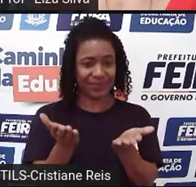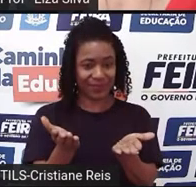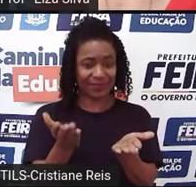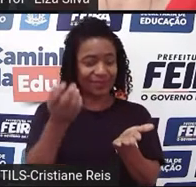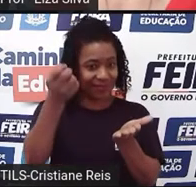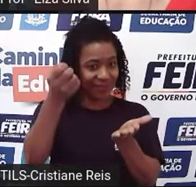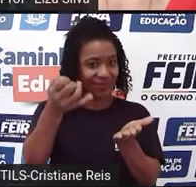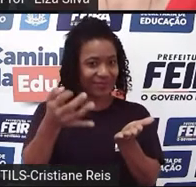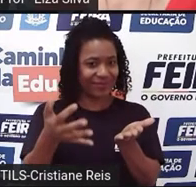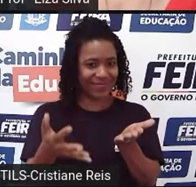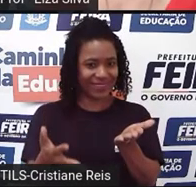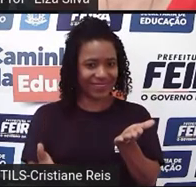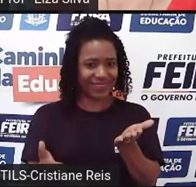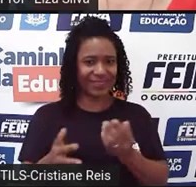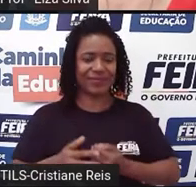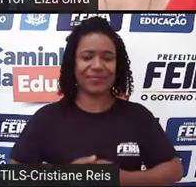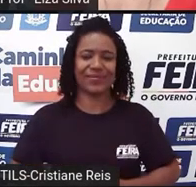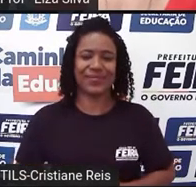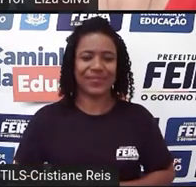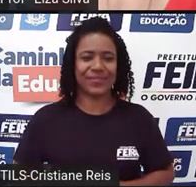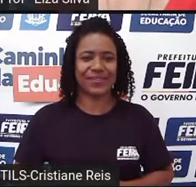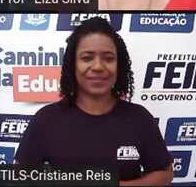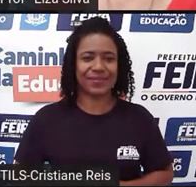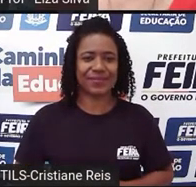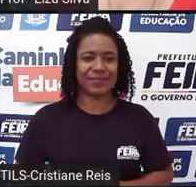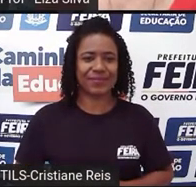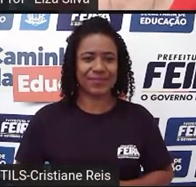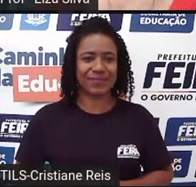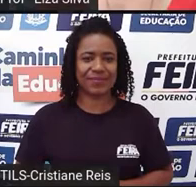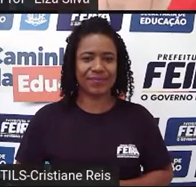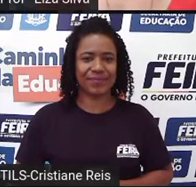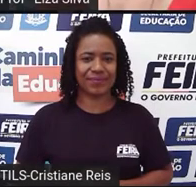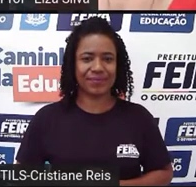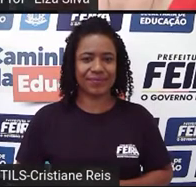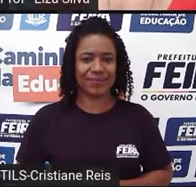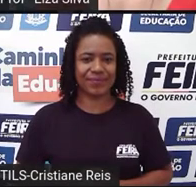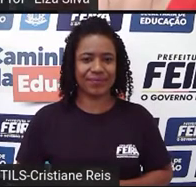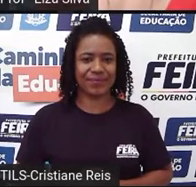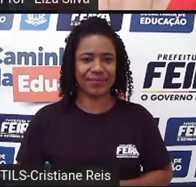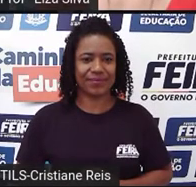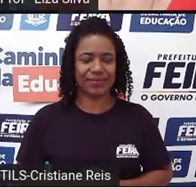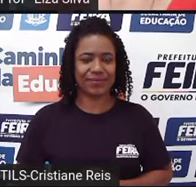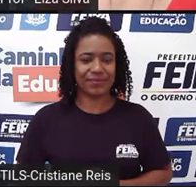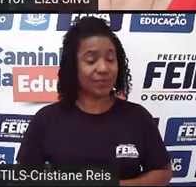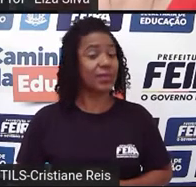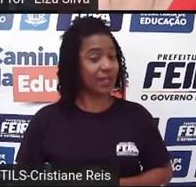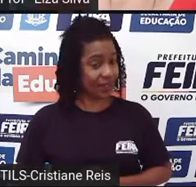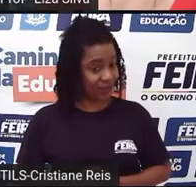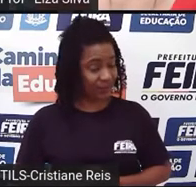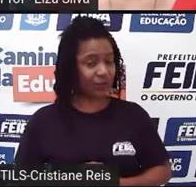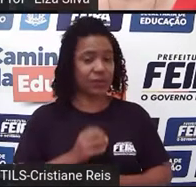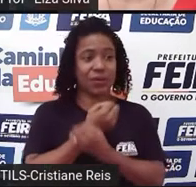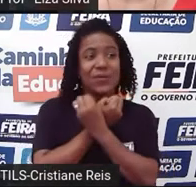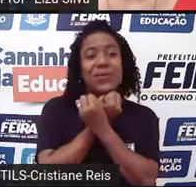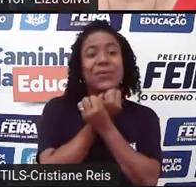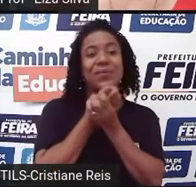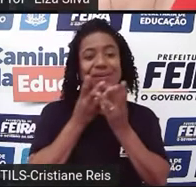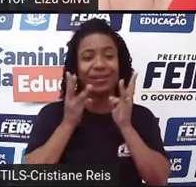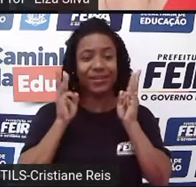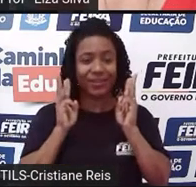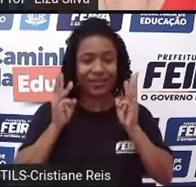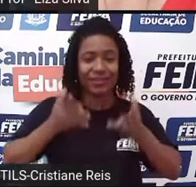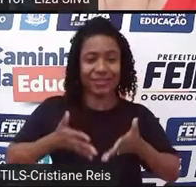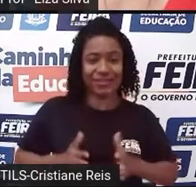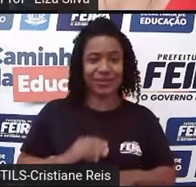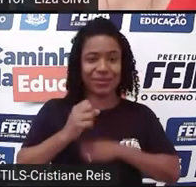and he died in 1660. Então, ele nasceu em 1564 e